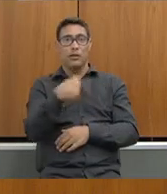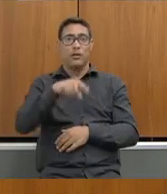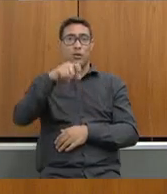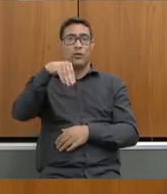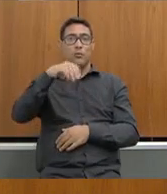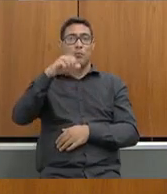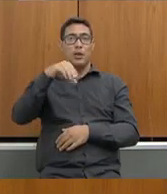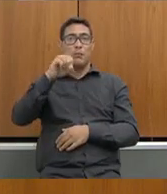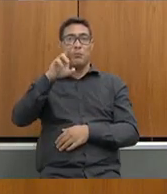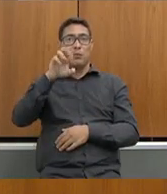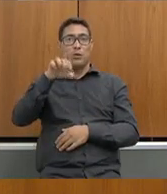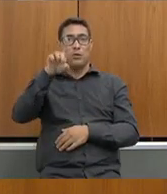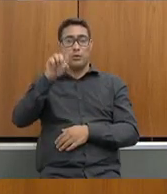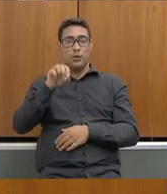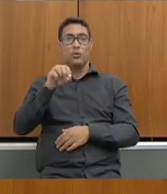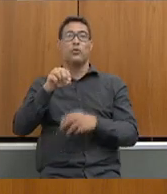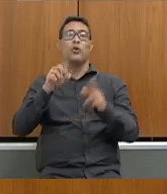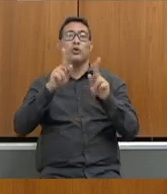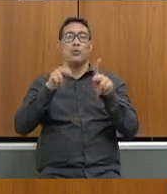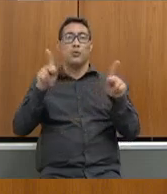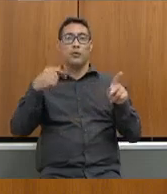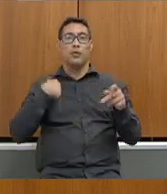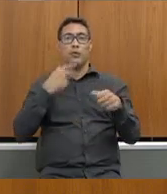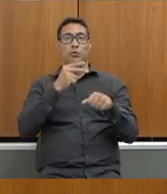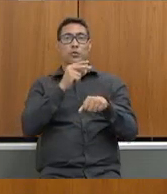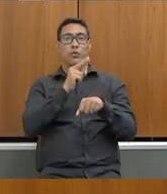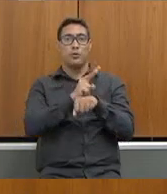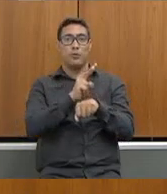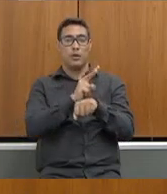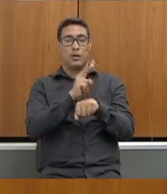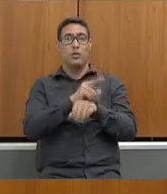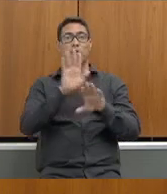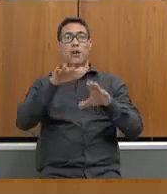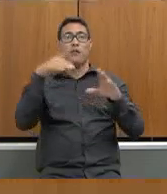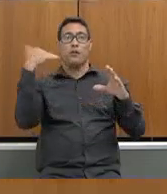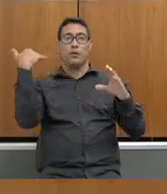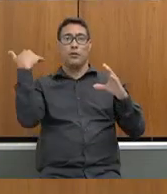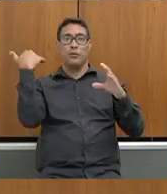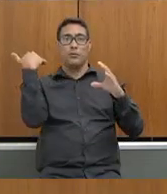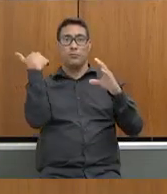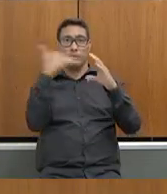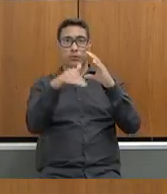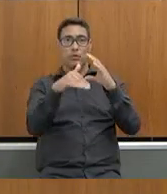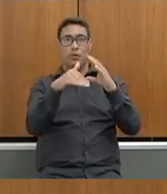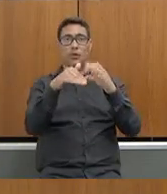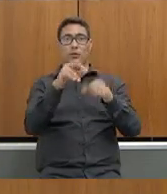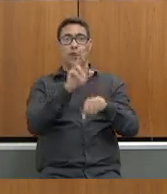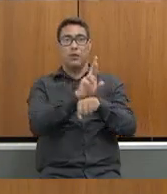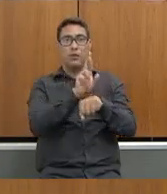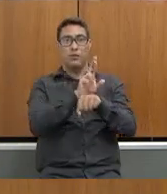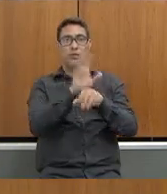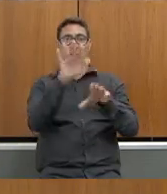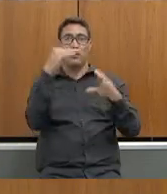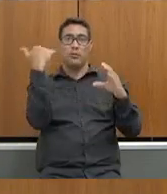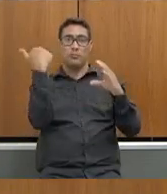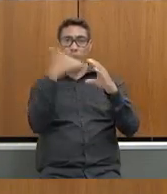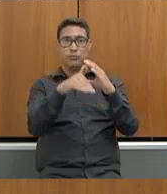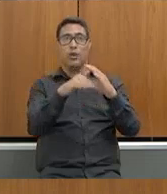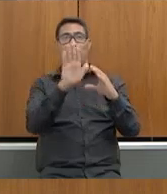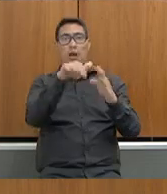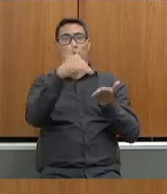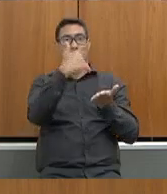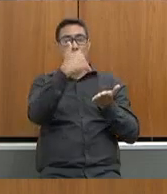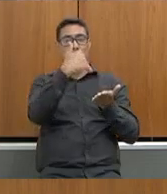sobre o professor de recuperação que foi antecipada a dispensa já foi encaminhado de reforço já foi encaminhado a sua assessoria